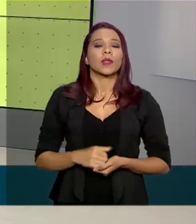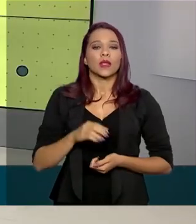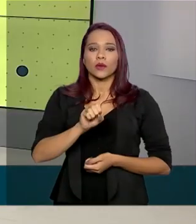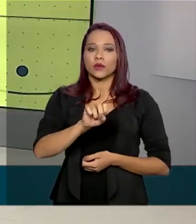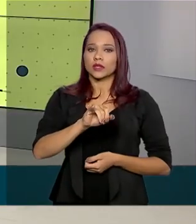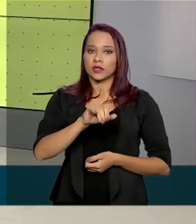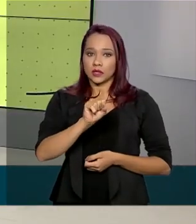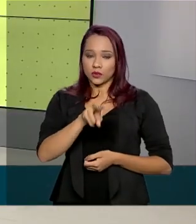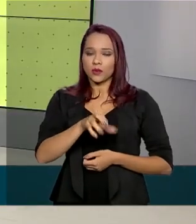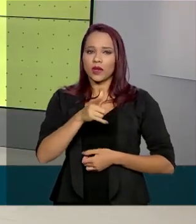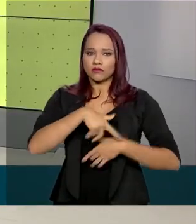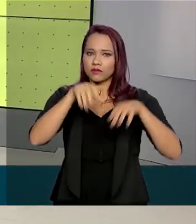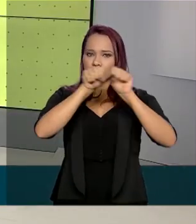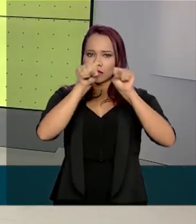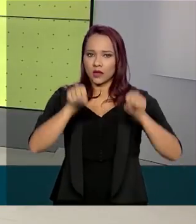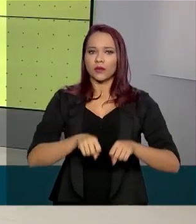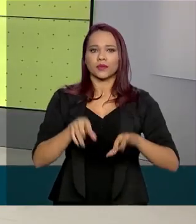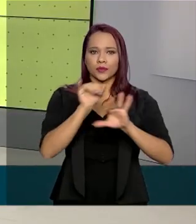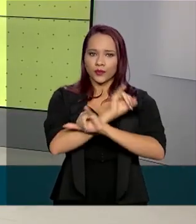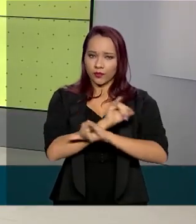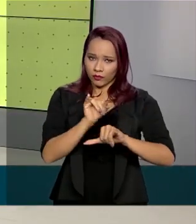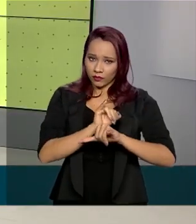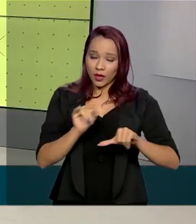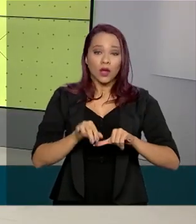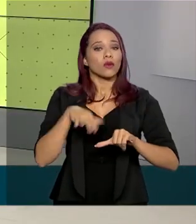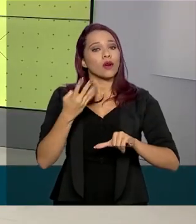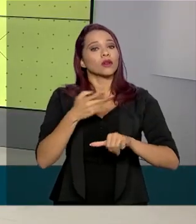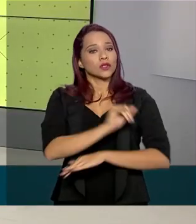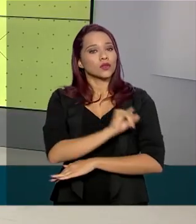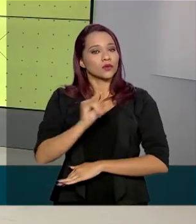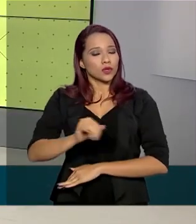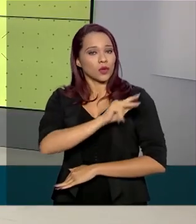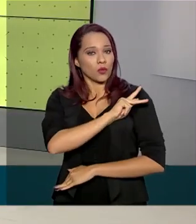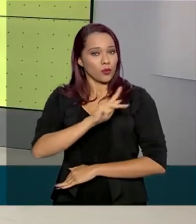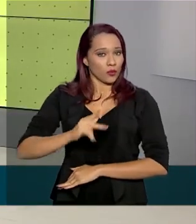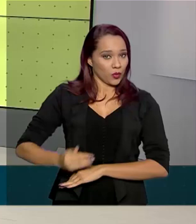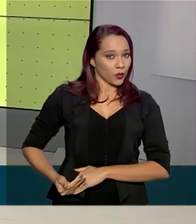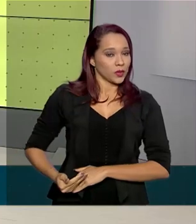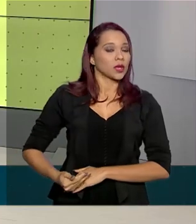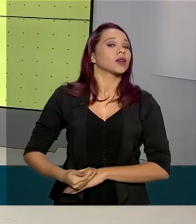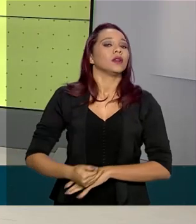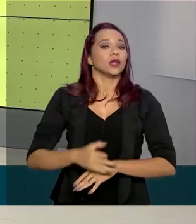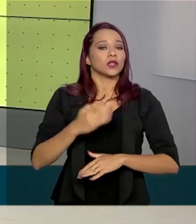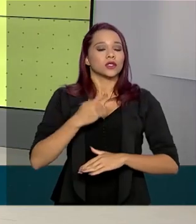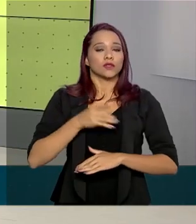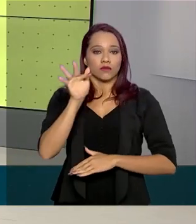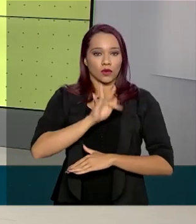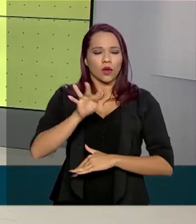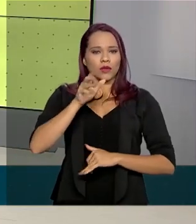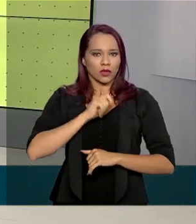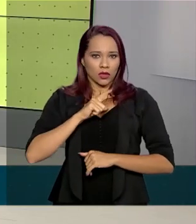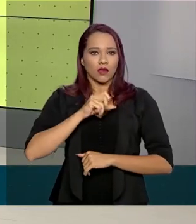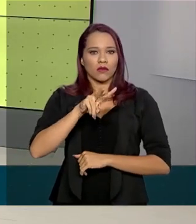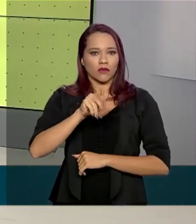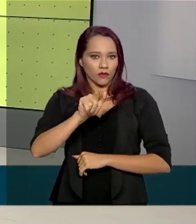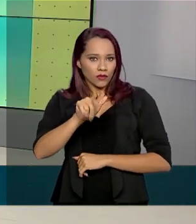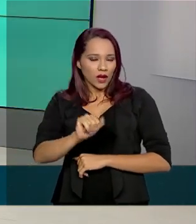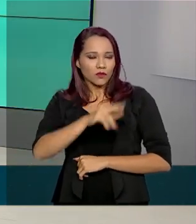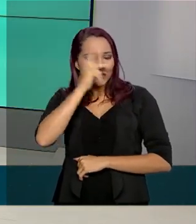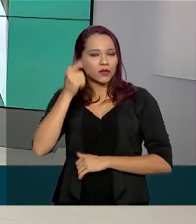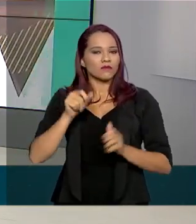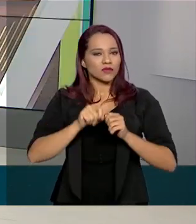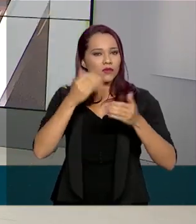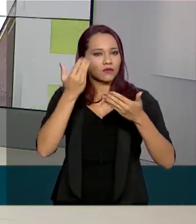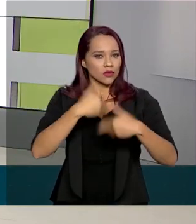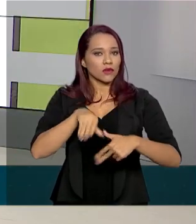Sisu é o sistema informatizado pelo qual instituições públicas de educação superior oferecem vagas a candidatos que fizeram as